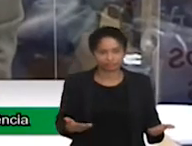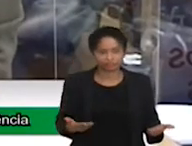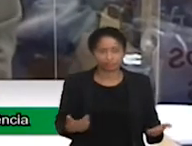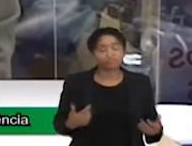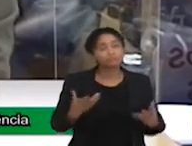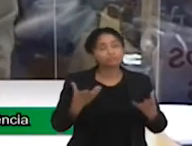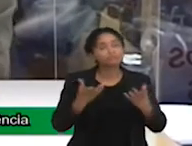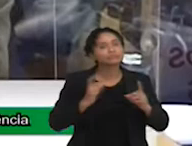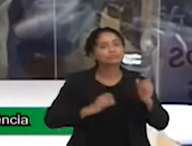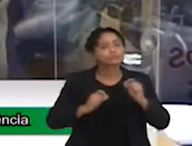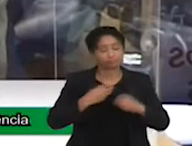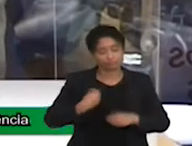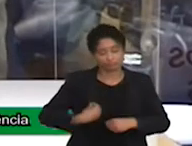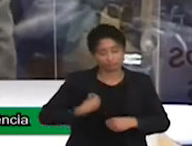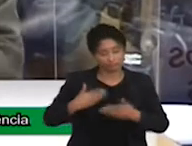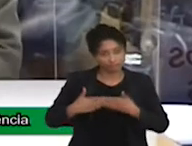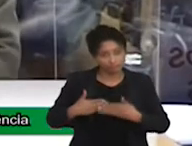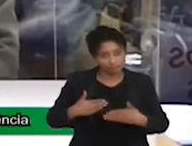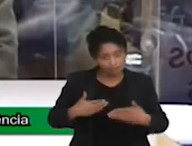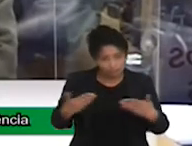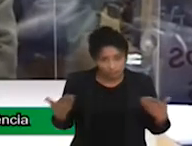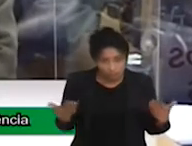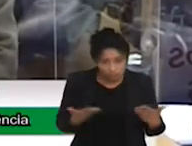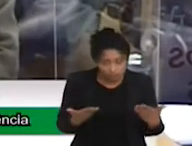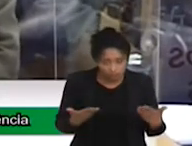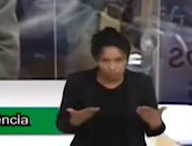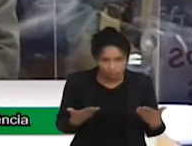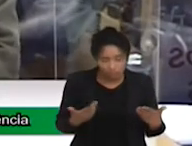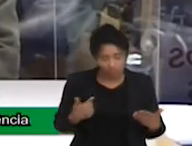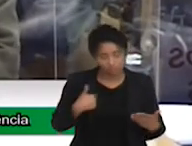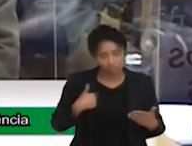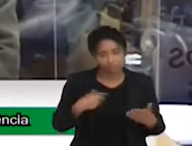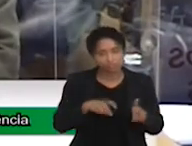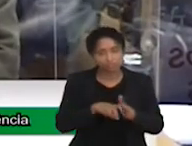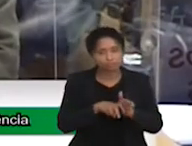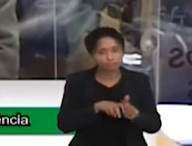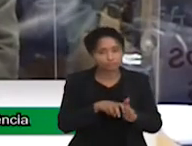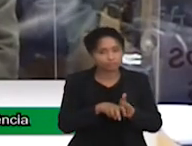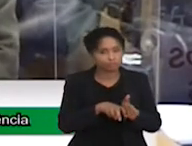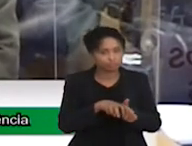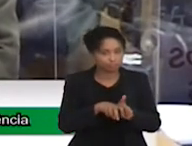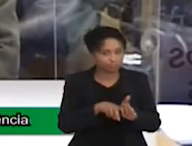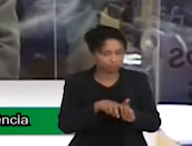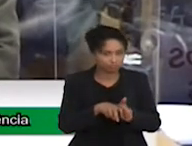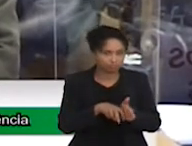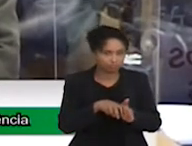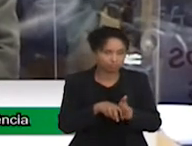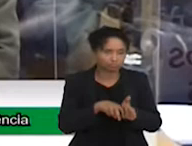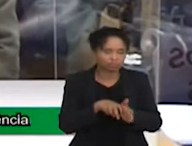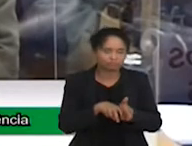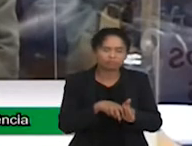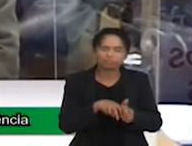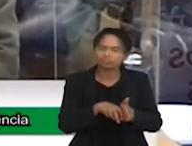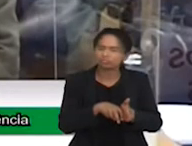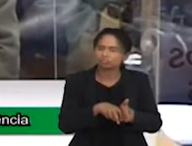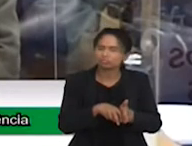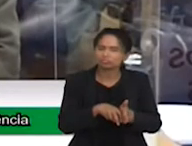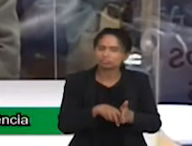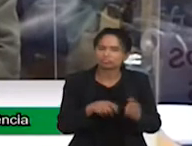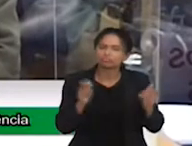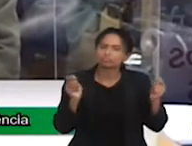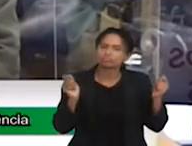vida e a minha condição hoje, como cadeirante, possa resplandecer,